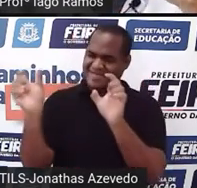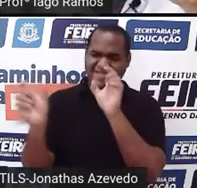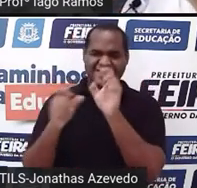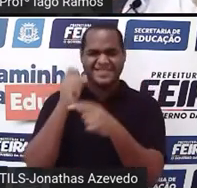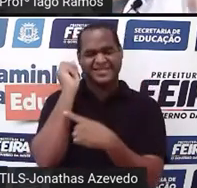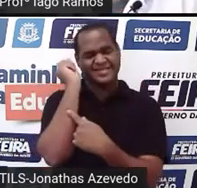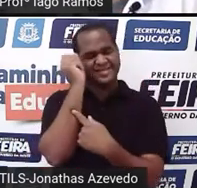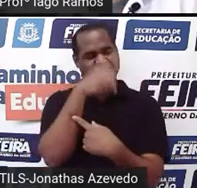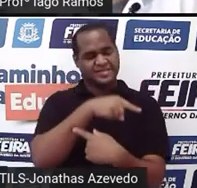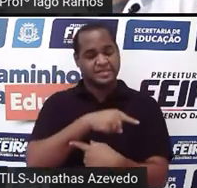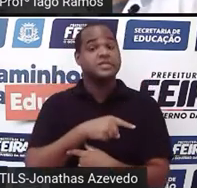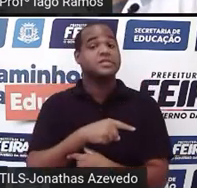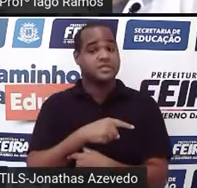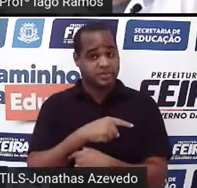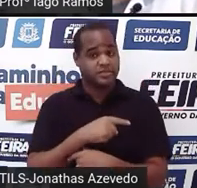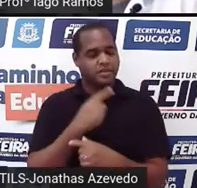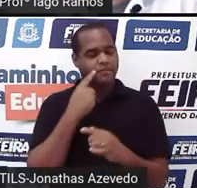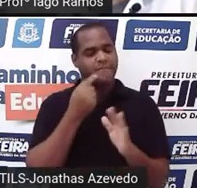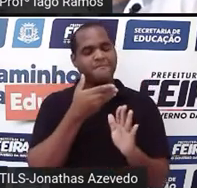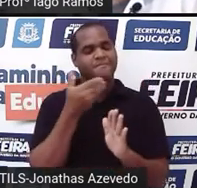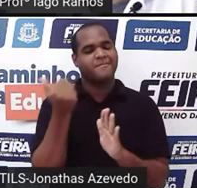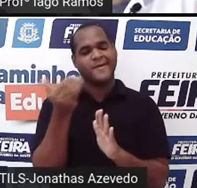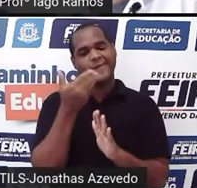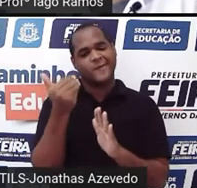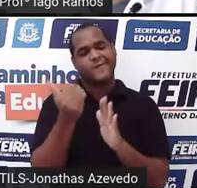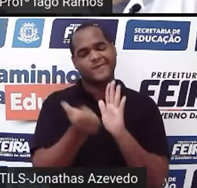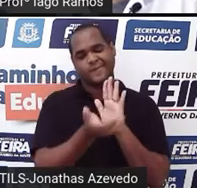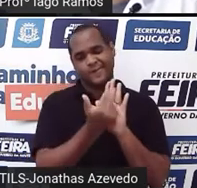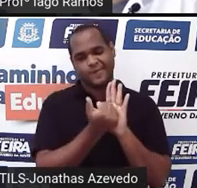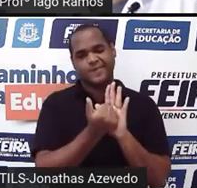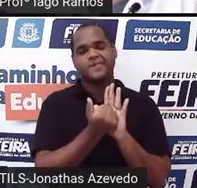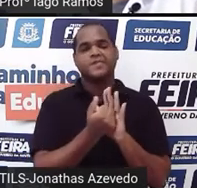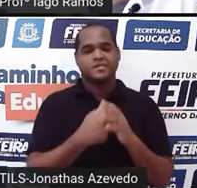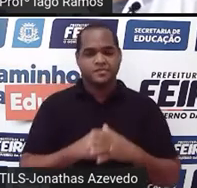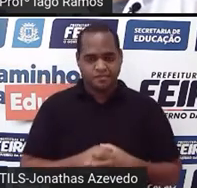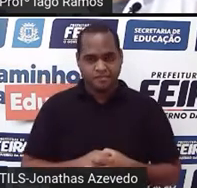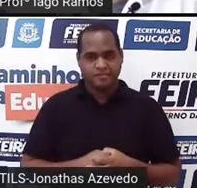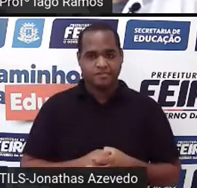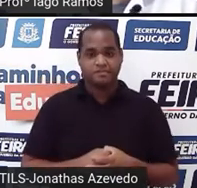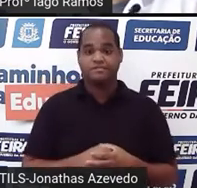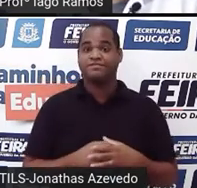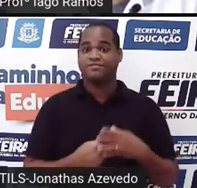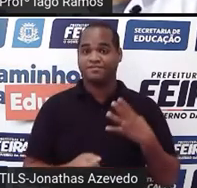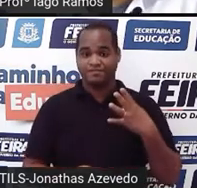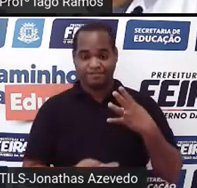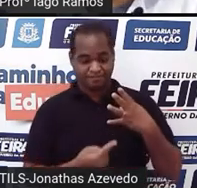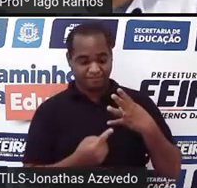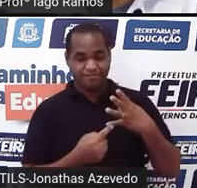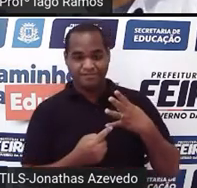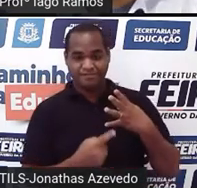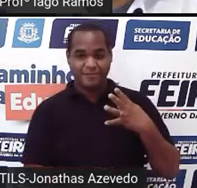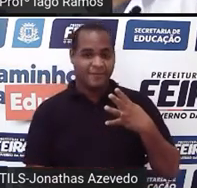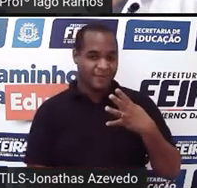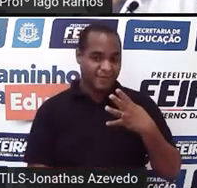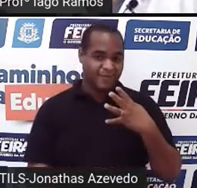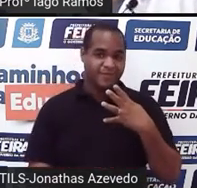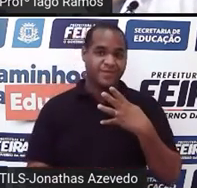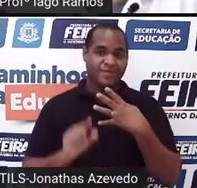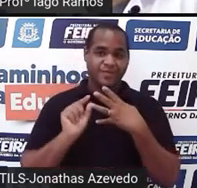seja mais confortável para os nossos olhos, né? E o melhor de tudo é que os gráficos